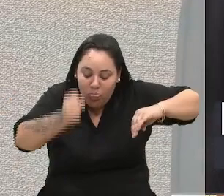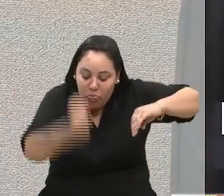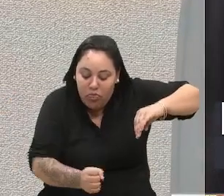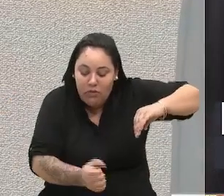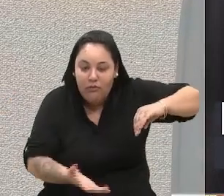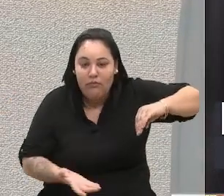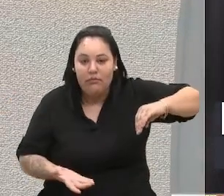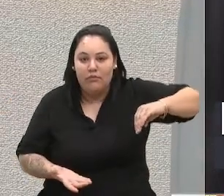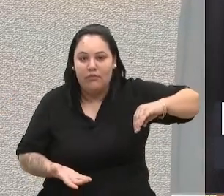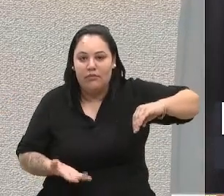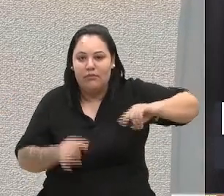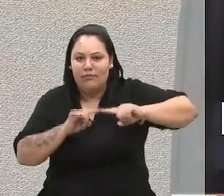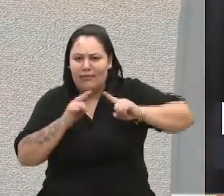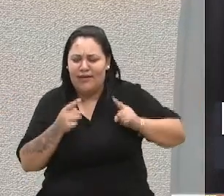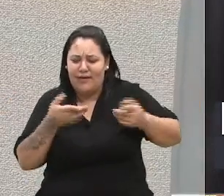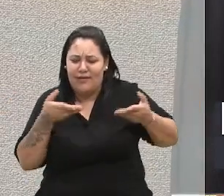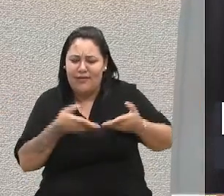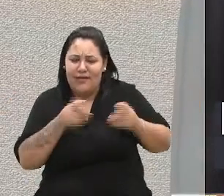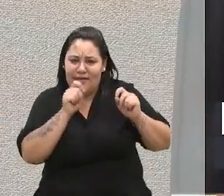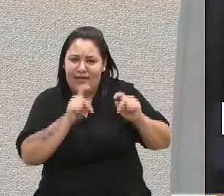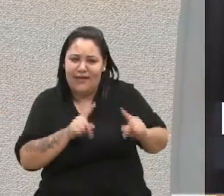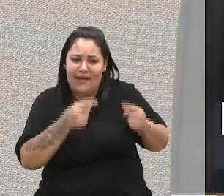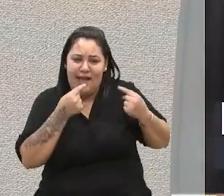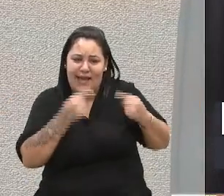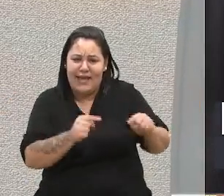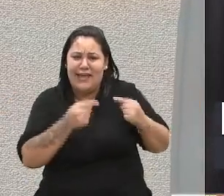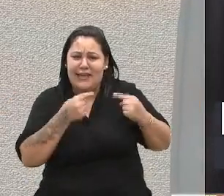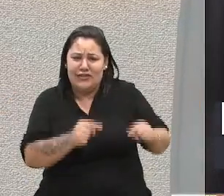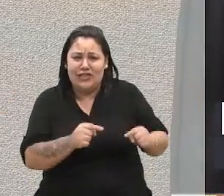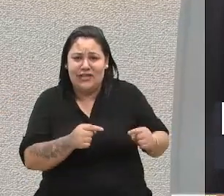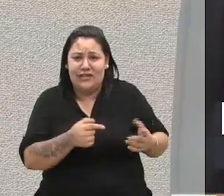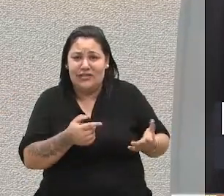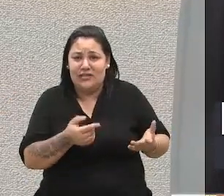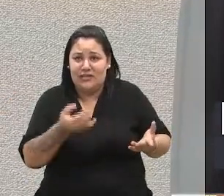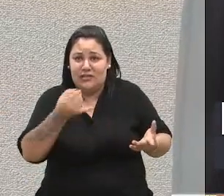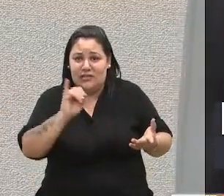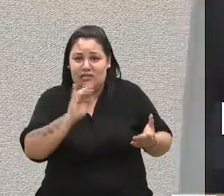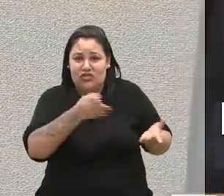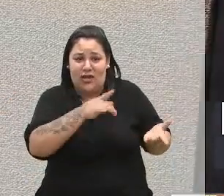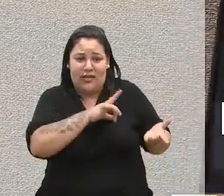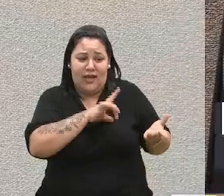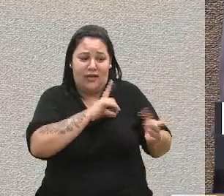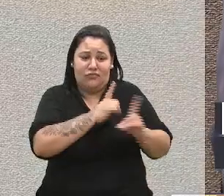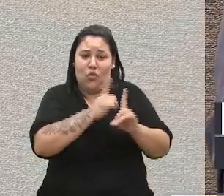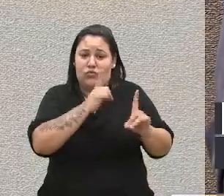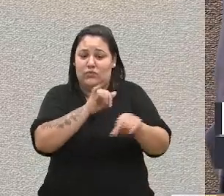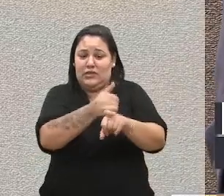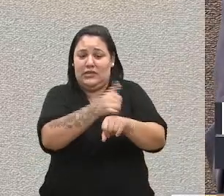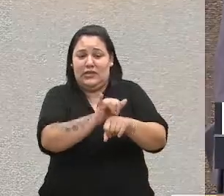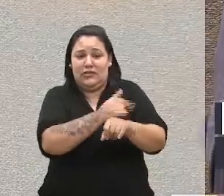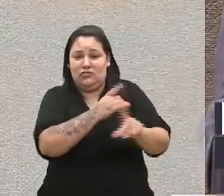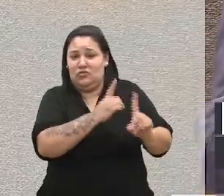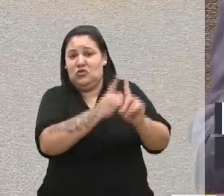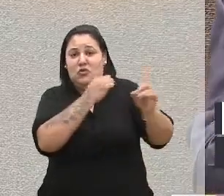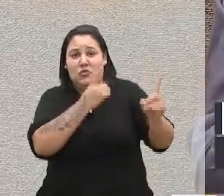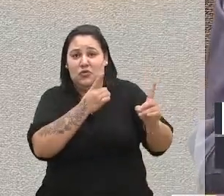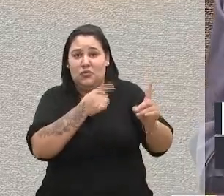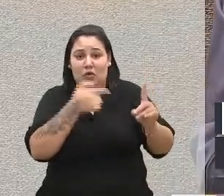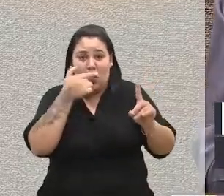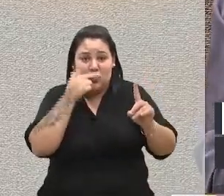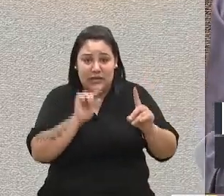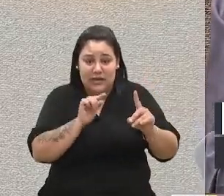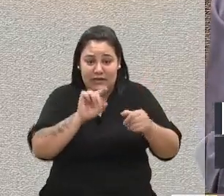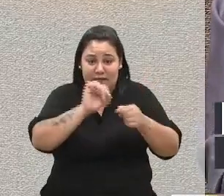aqueles que criticam, se já tem algum outro meio de que nós consigamos botar os